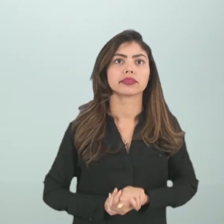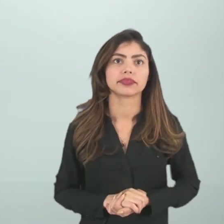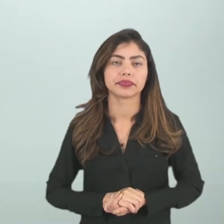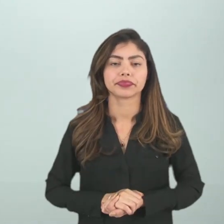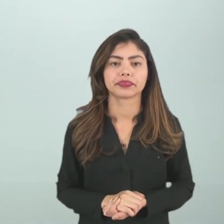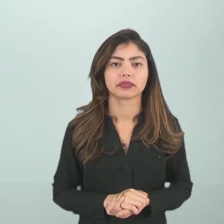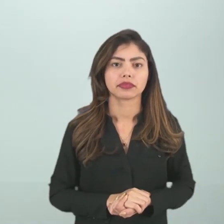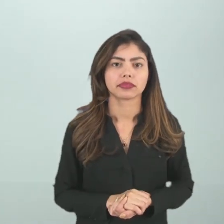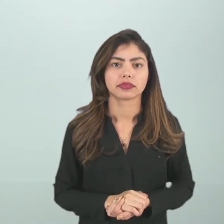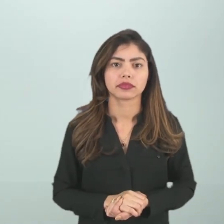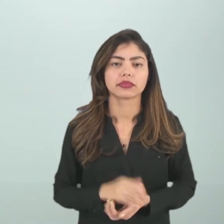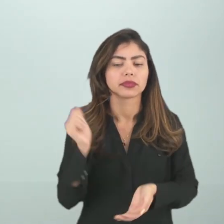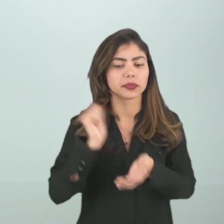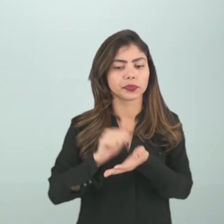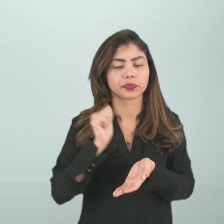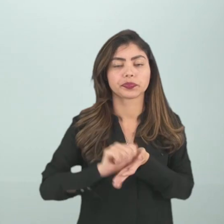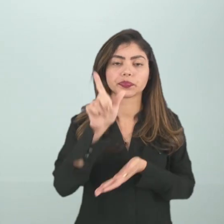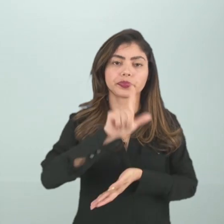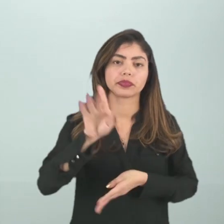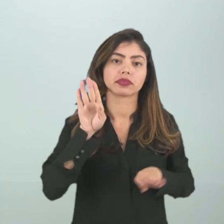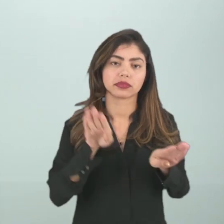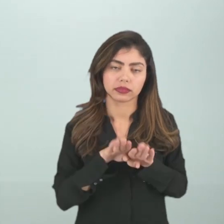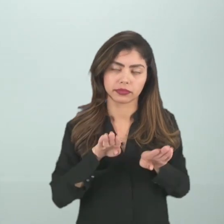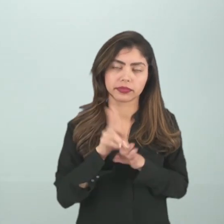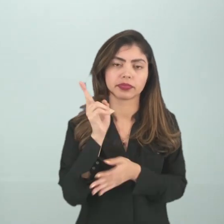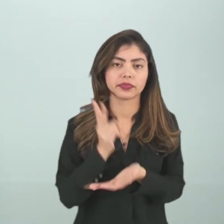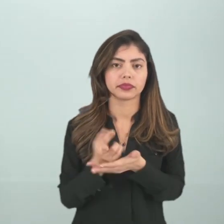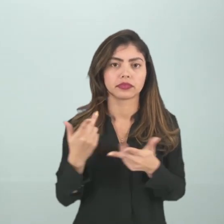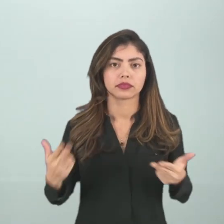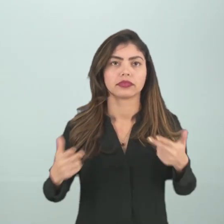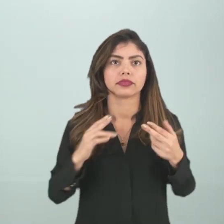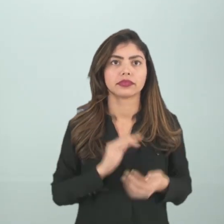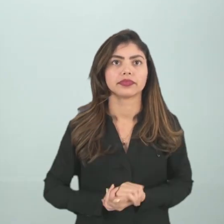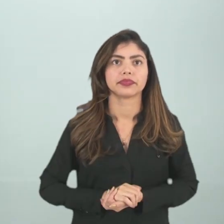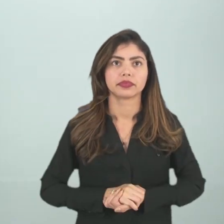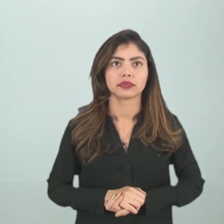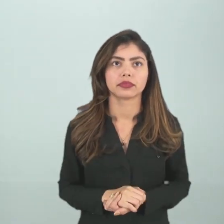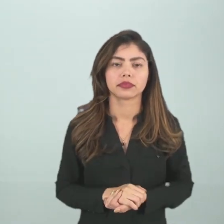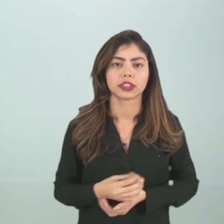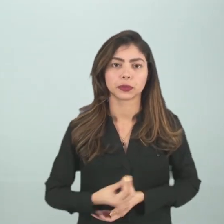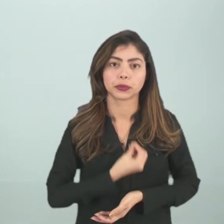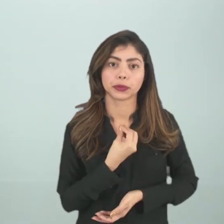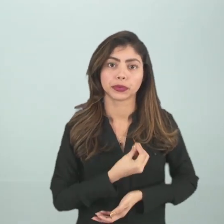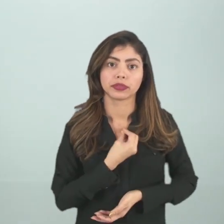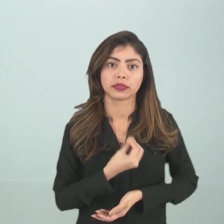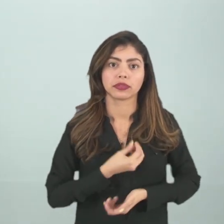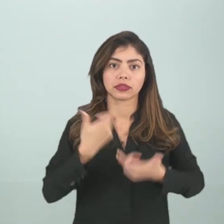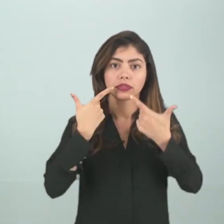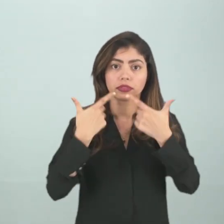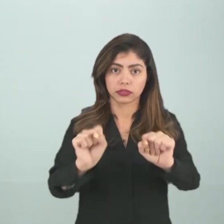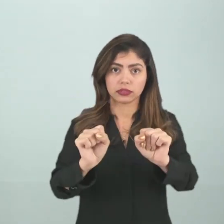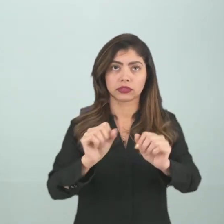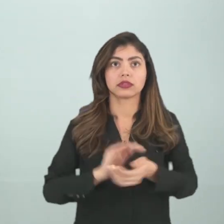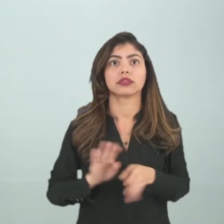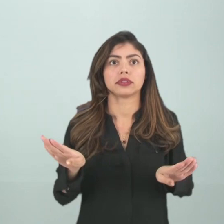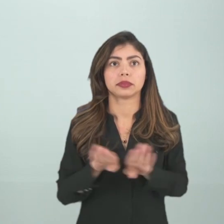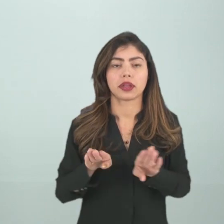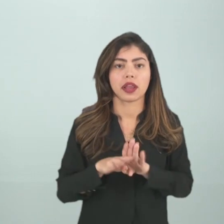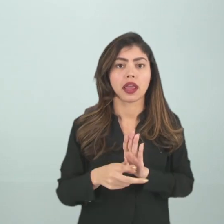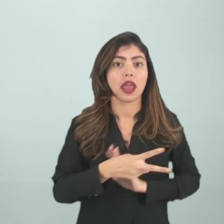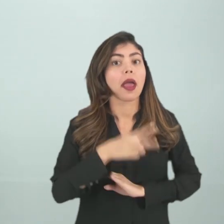tá? E aí na memória literária vai acontecer dessa mesma forma. A presença das figuras de linguagem, então é comum